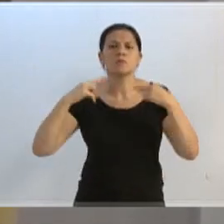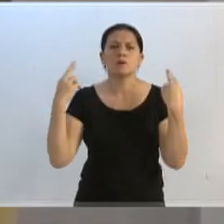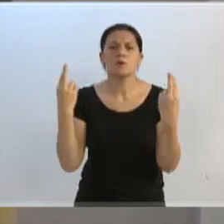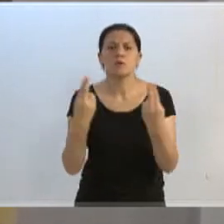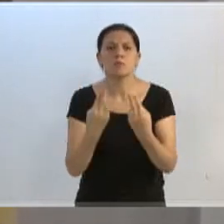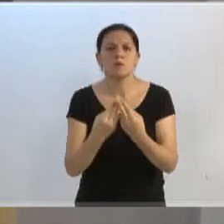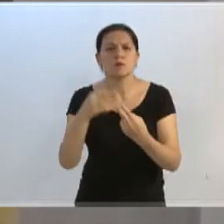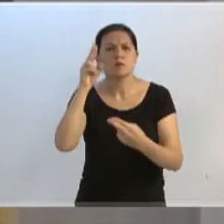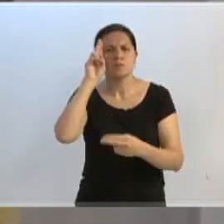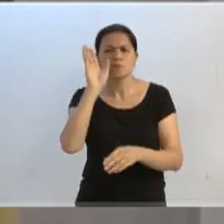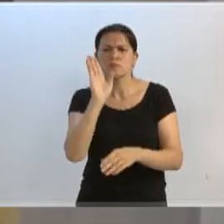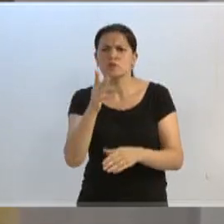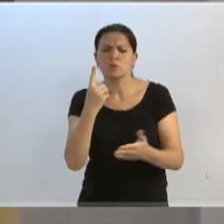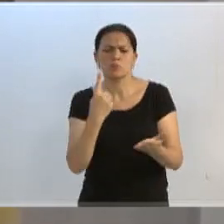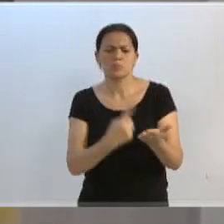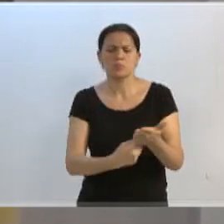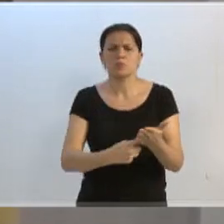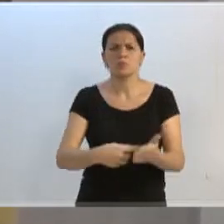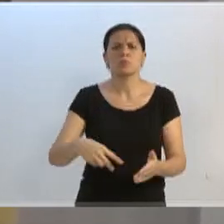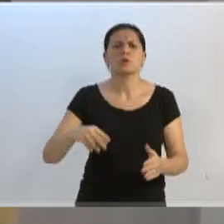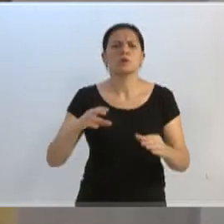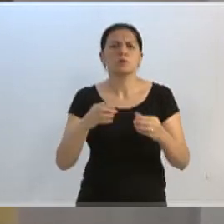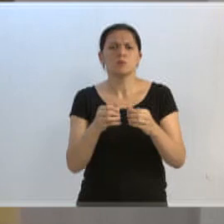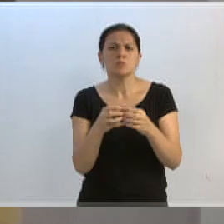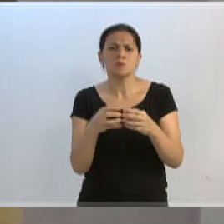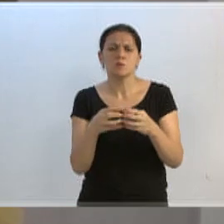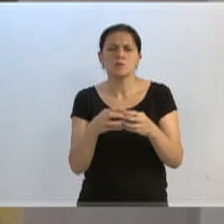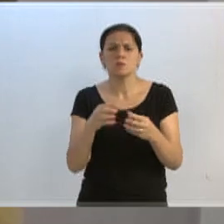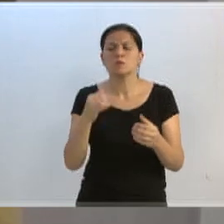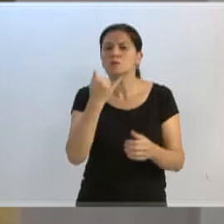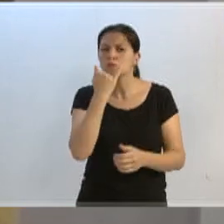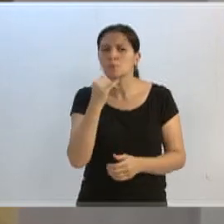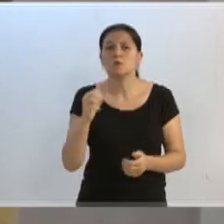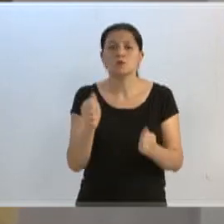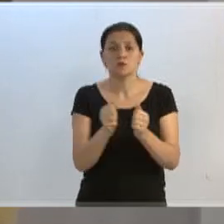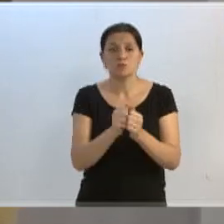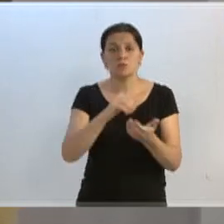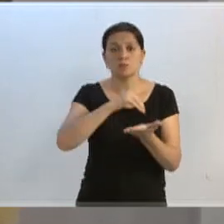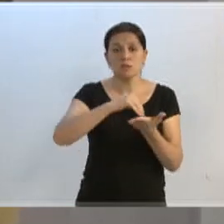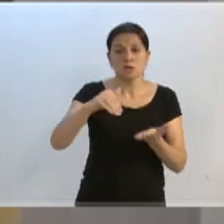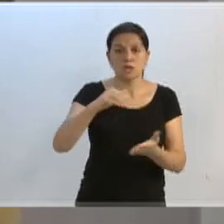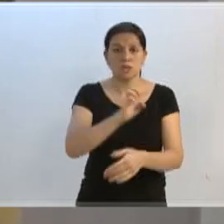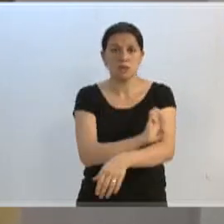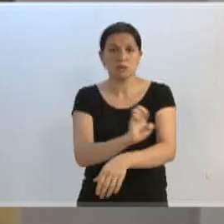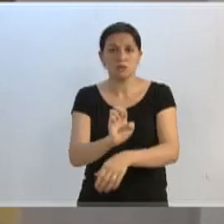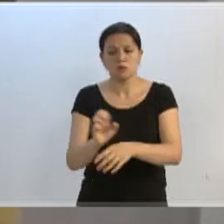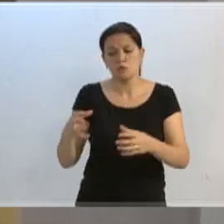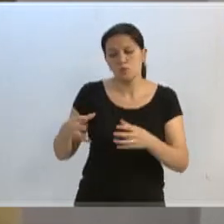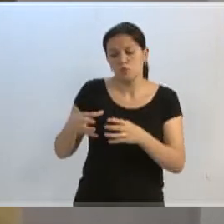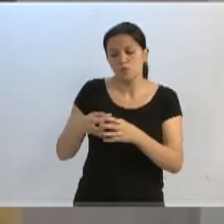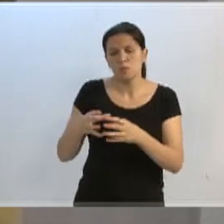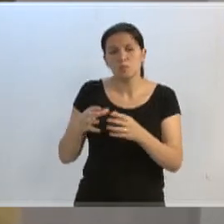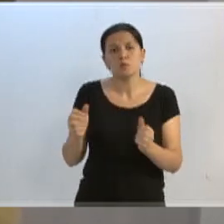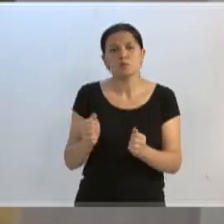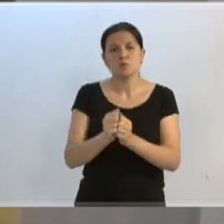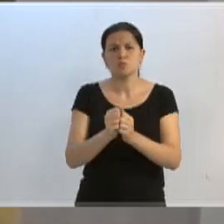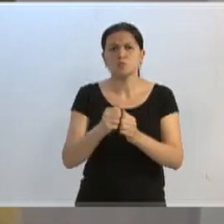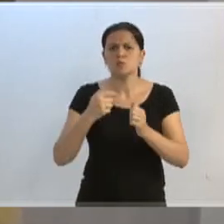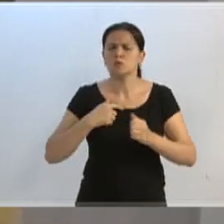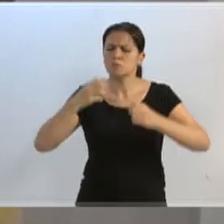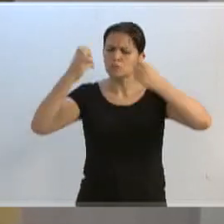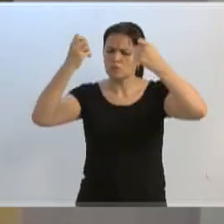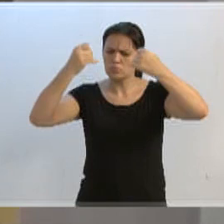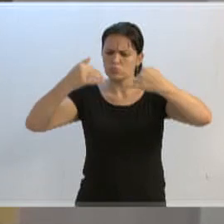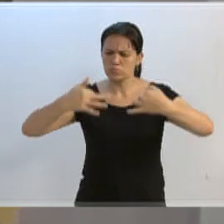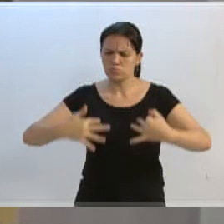segunda-feira já marcamos uma reunião com a secretária de Educação, aí sim ela estava presente, com toda a sua equipe, onde deixamos bem claro o que